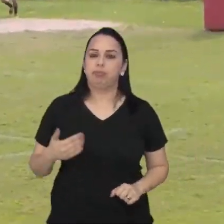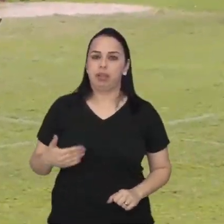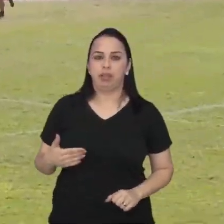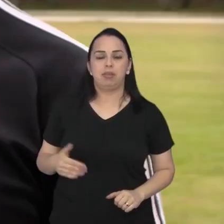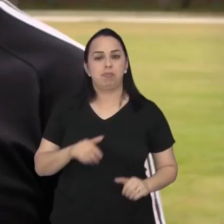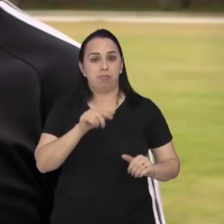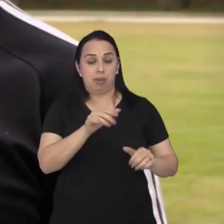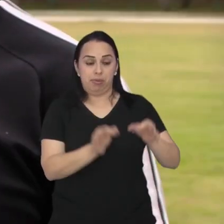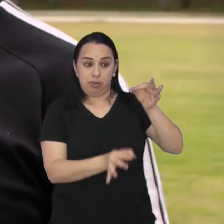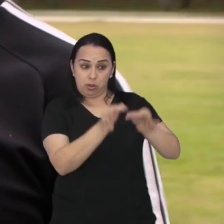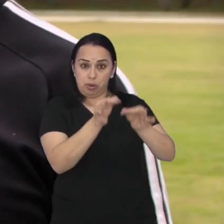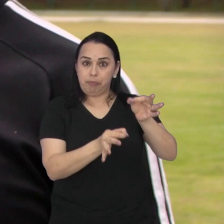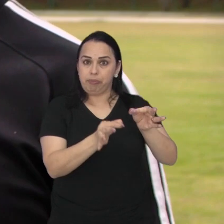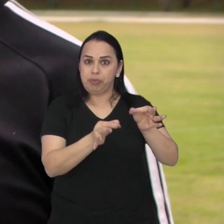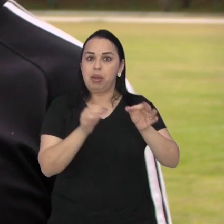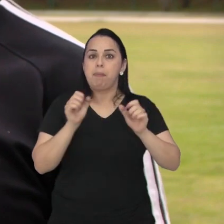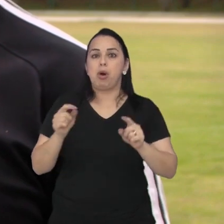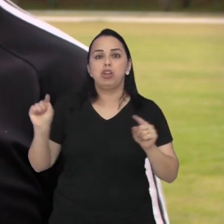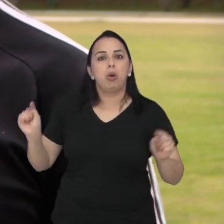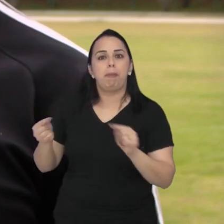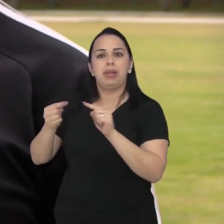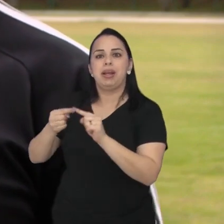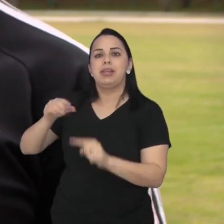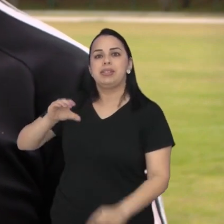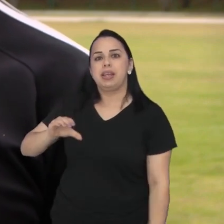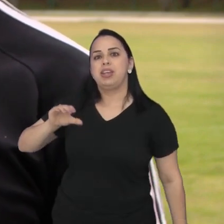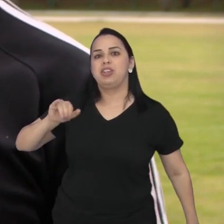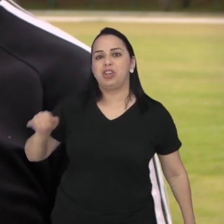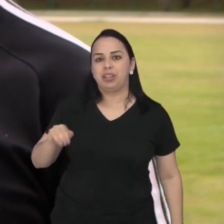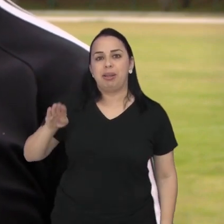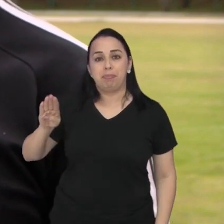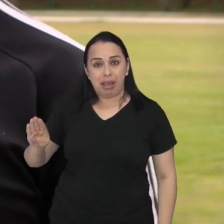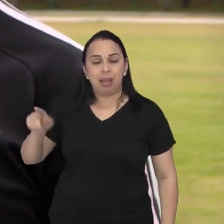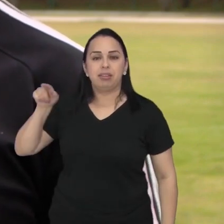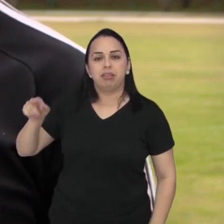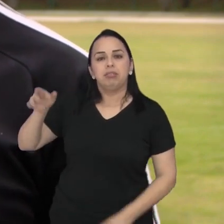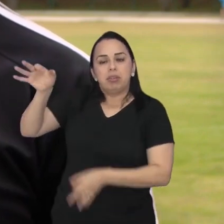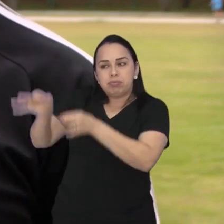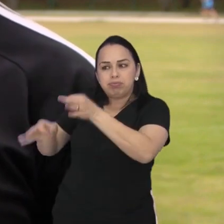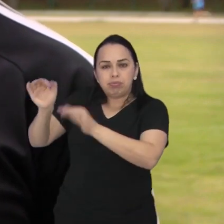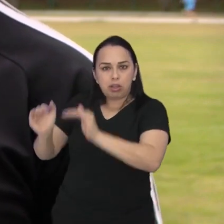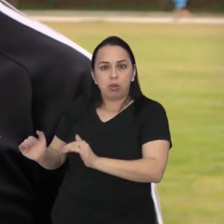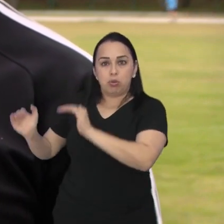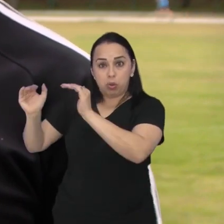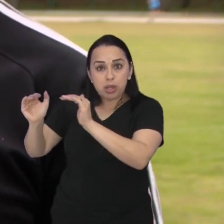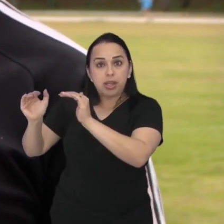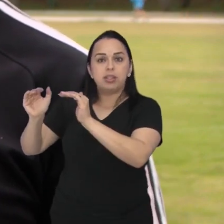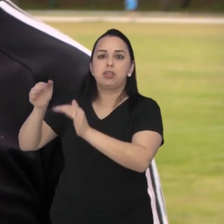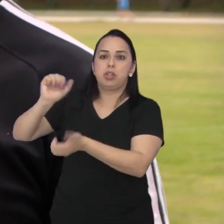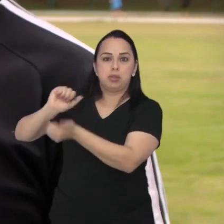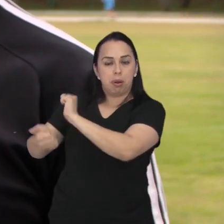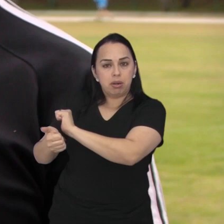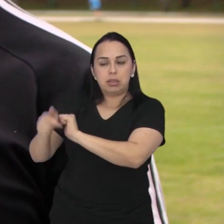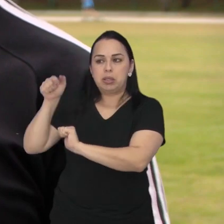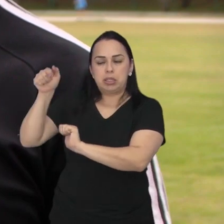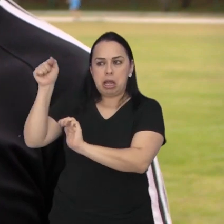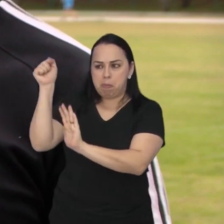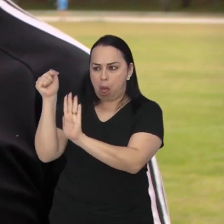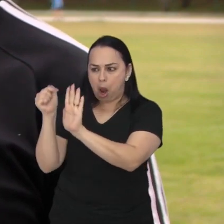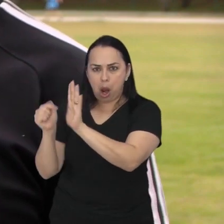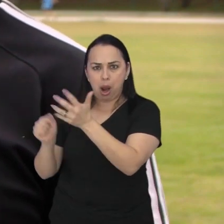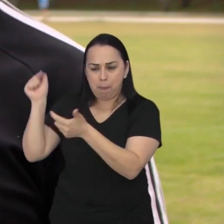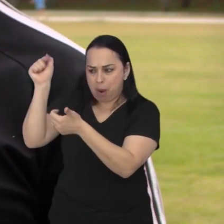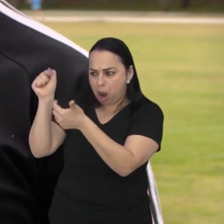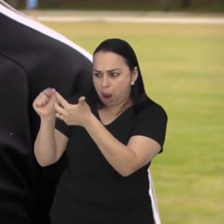município. Com o tribunal, eles podem seguir o CBJD, que é da CBF, seguido pela Federação Paulista também, que é o que